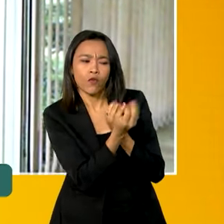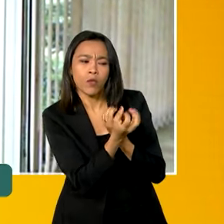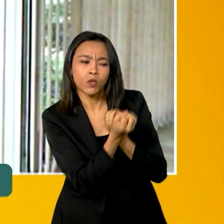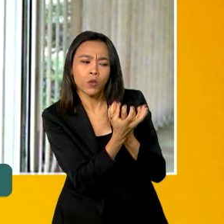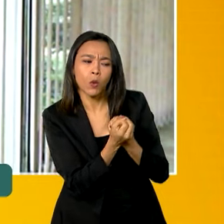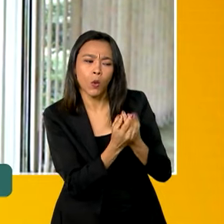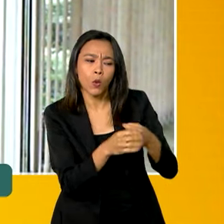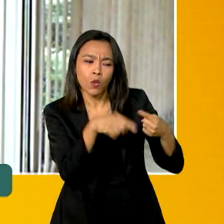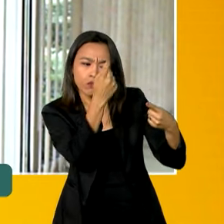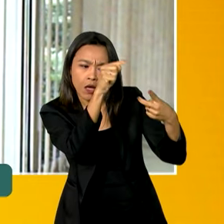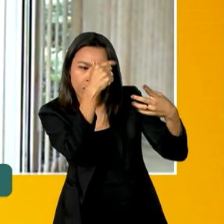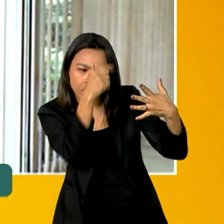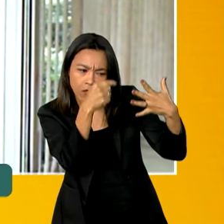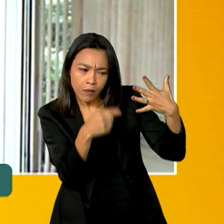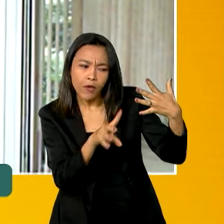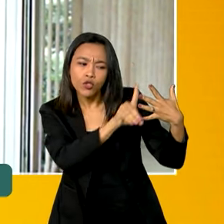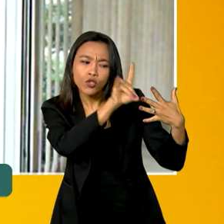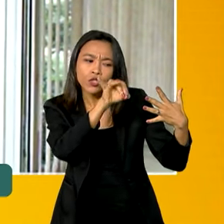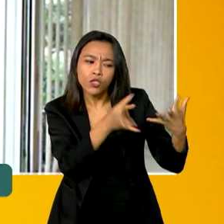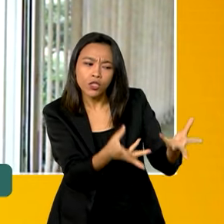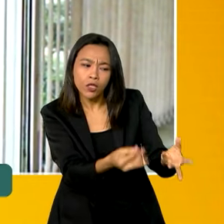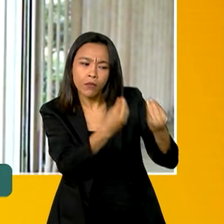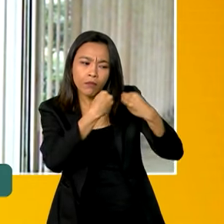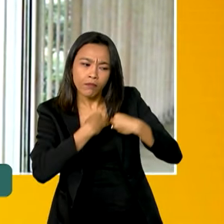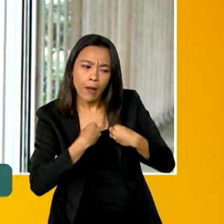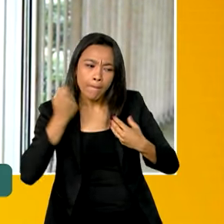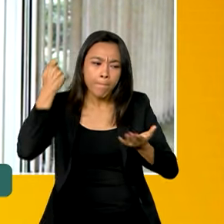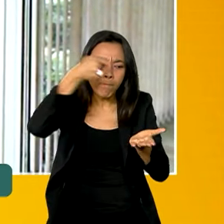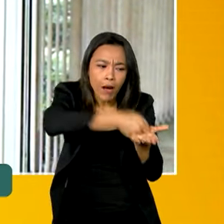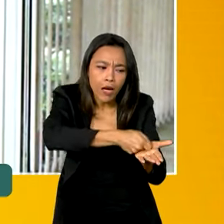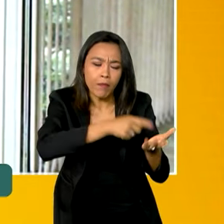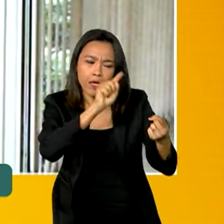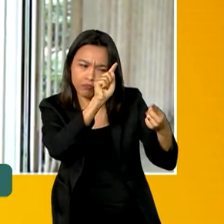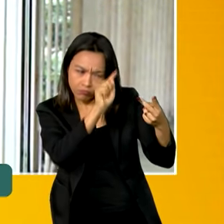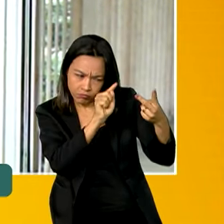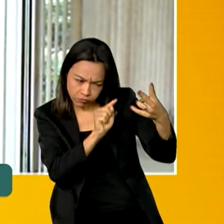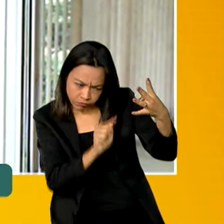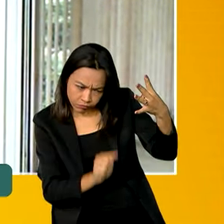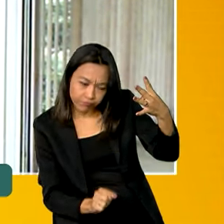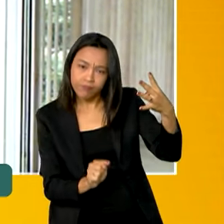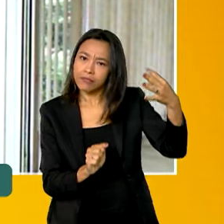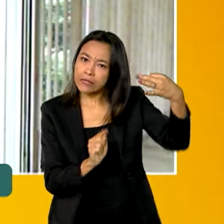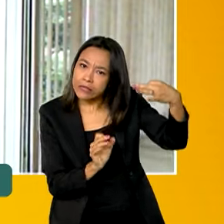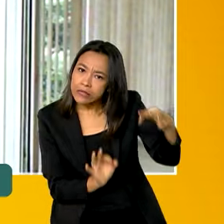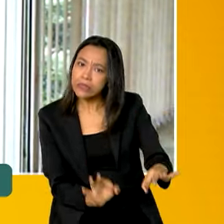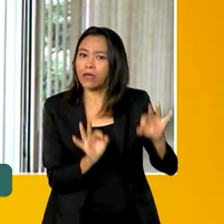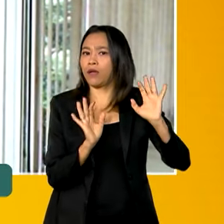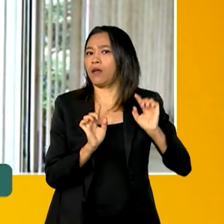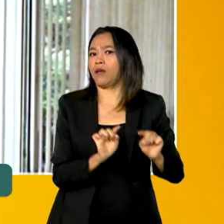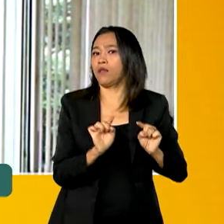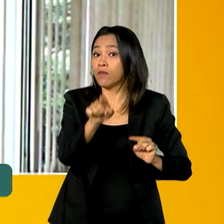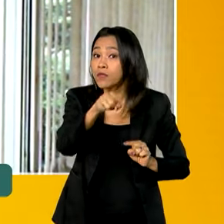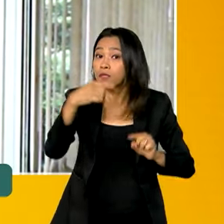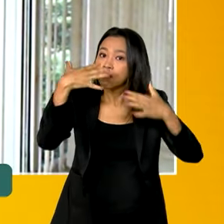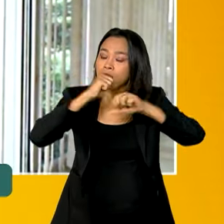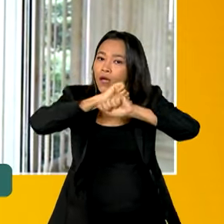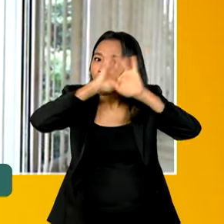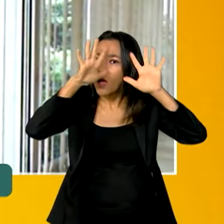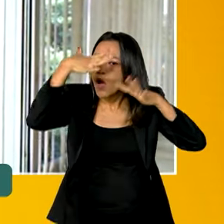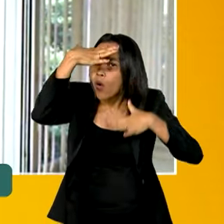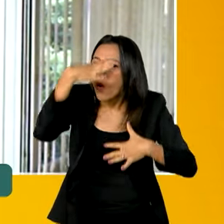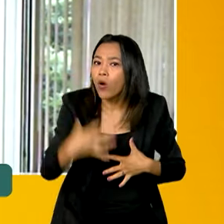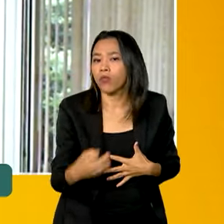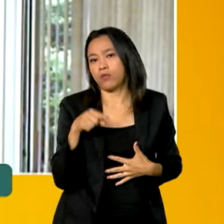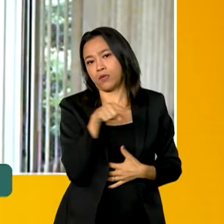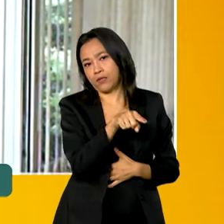o produto, sobre a data da entrega, sobre o pagamento, elas foram estipuladas de forma que o consumidor compreenda a relação de